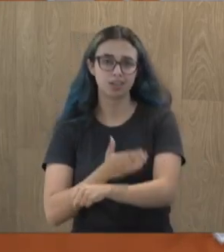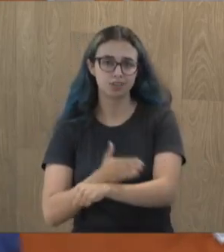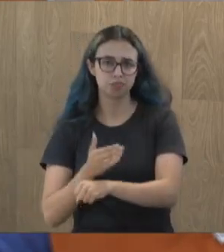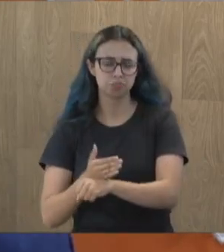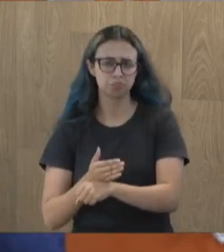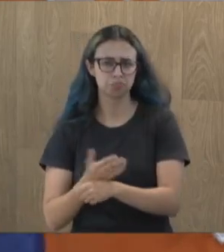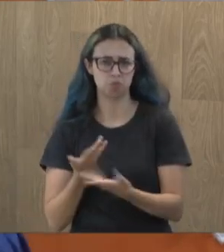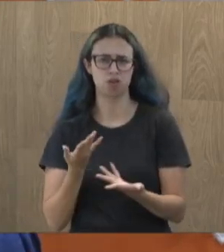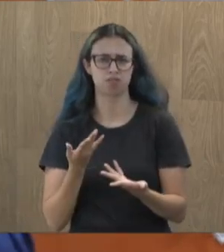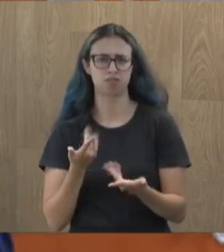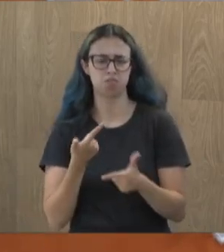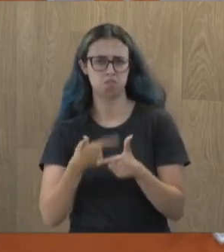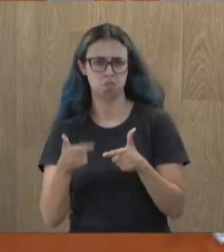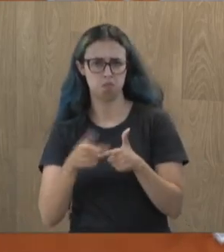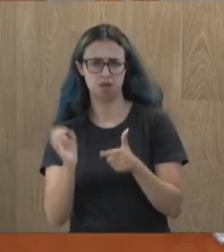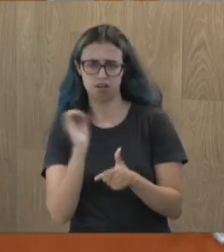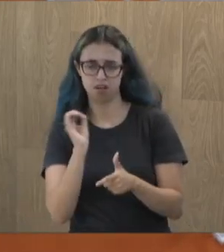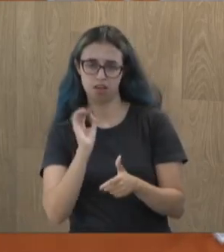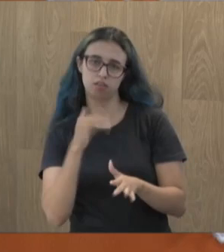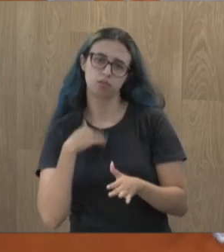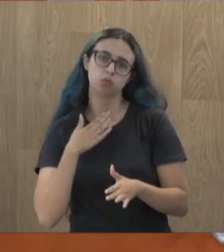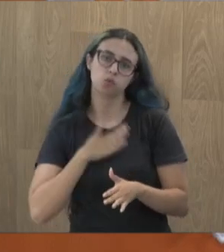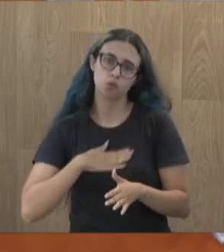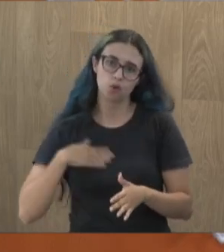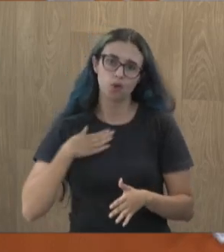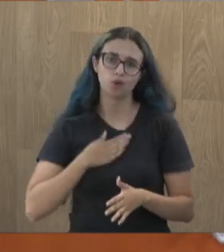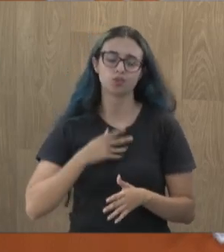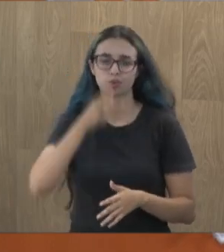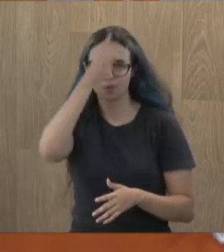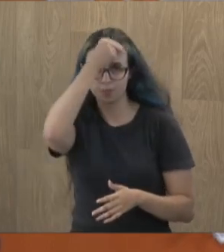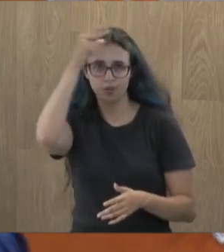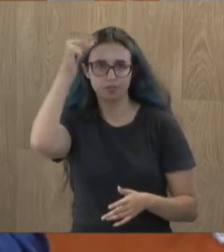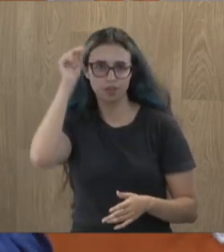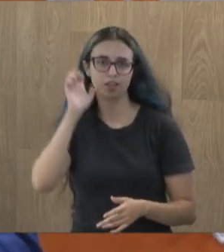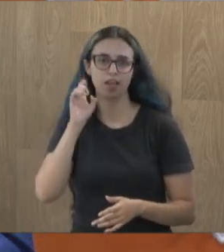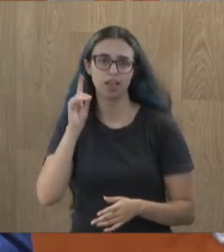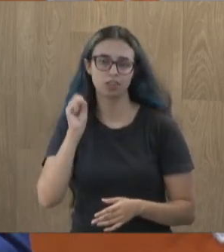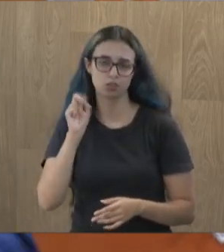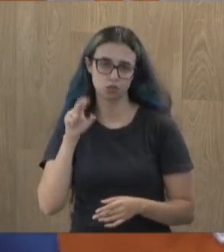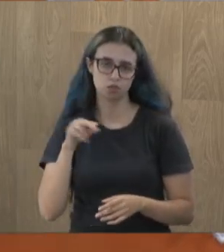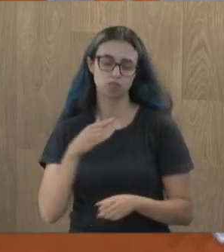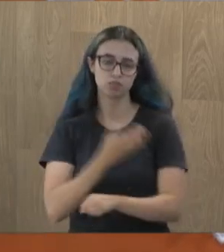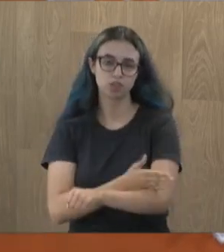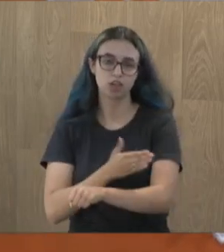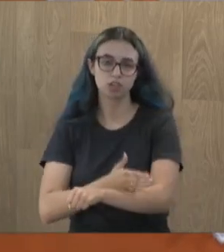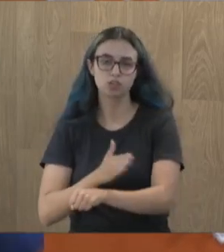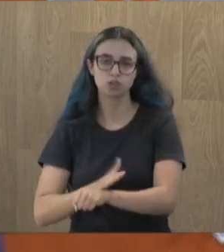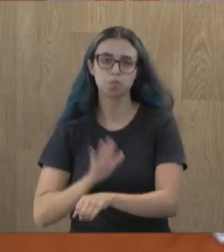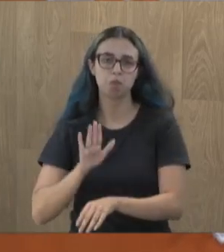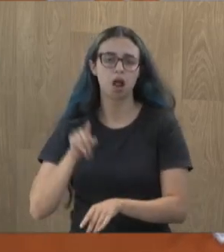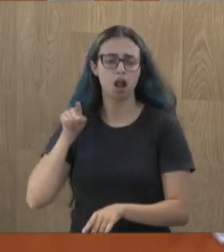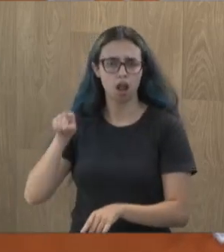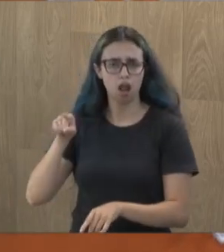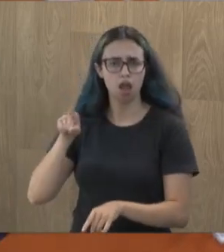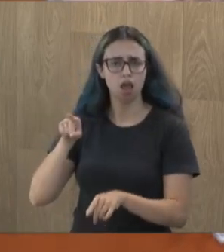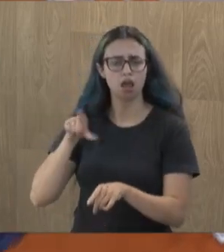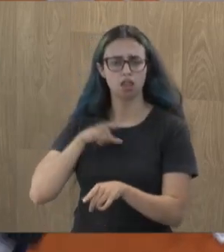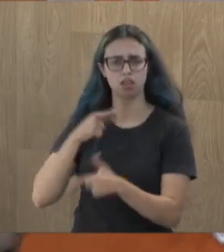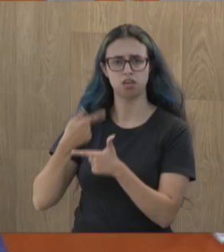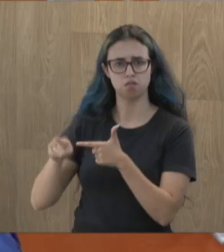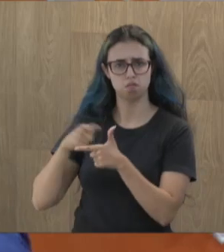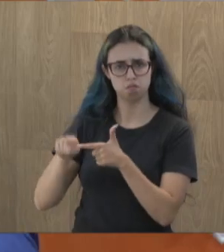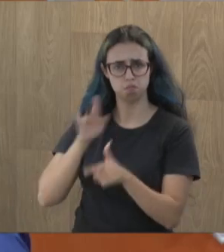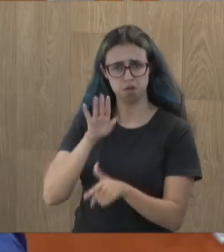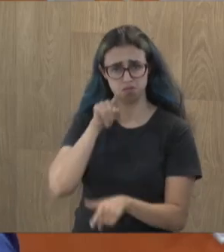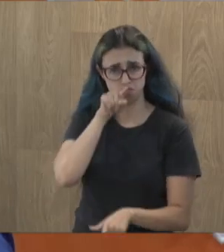Diga-se de passagem, gosto muito do prefeito Edson. Competente prefeito Edson. Só que lá também tem problemas. Mas você não fala